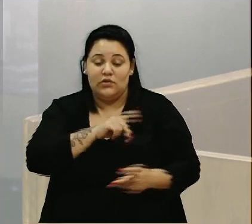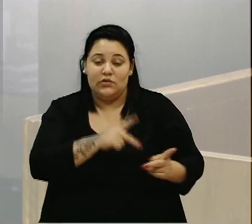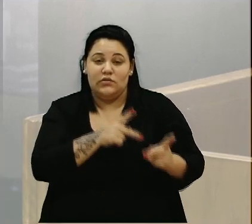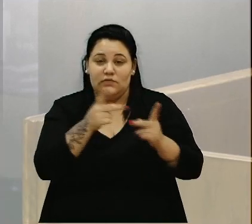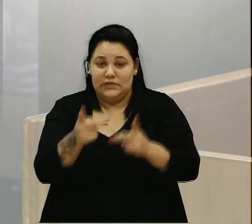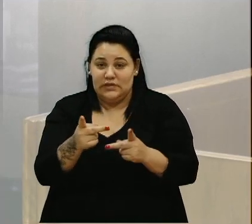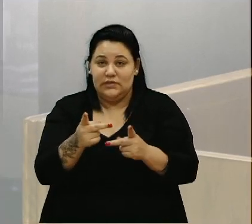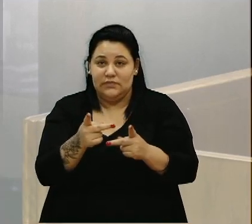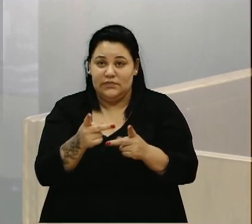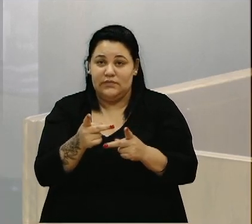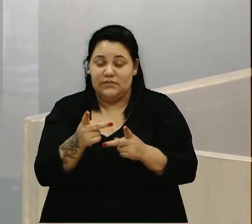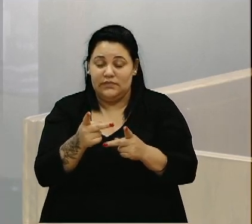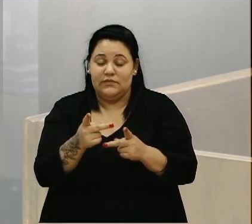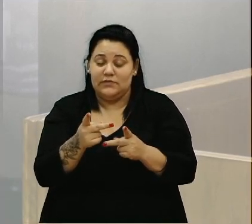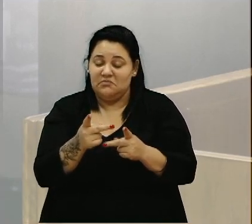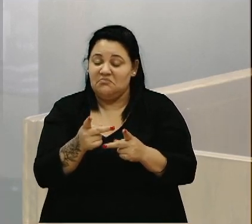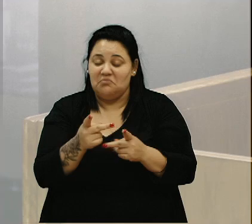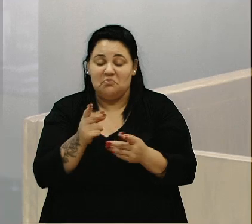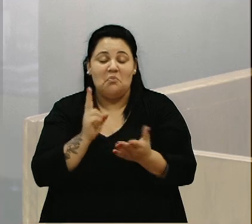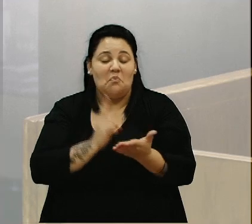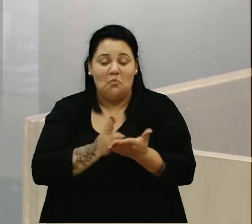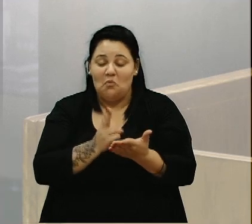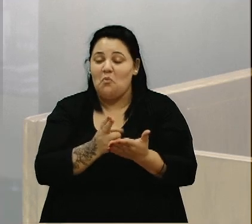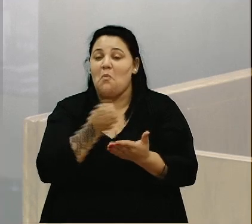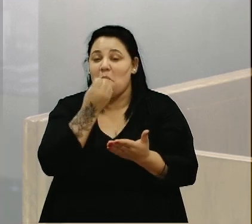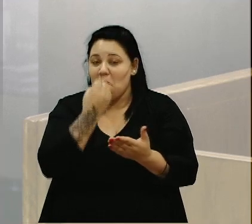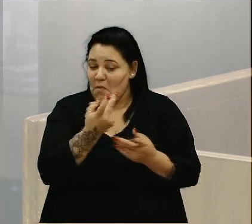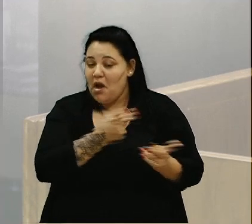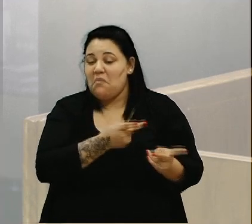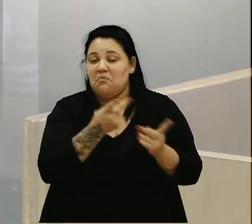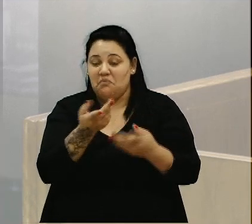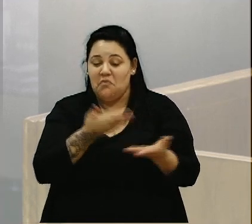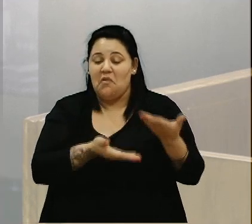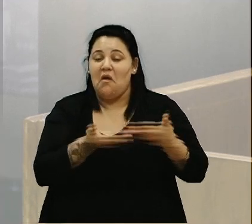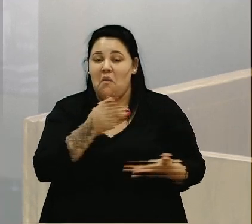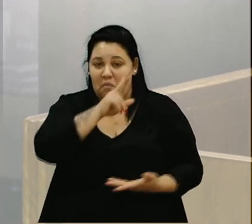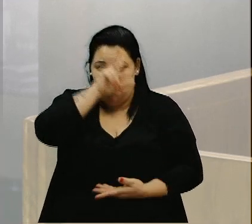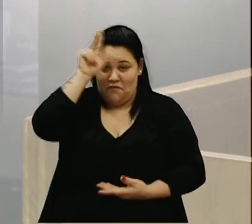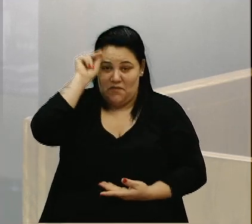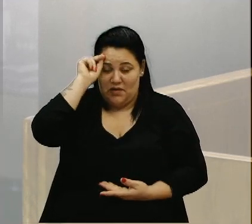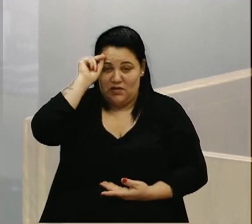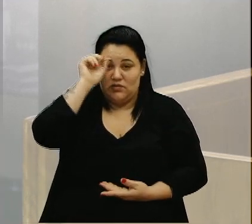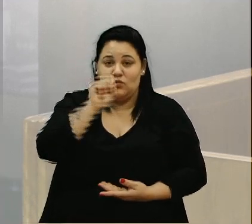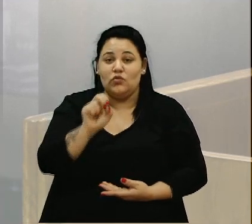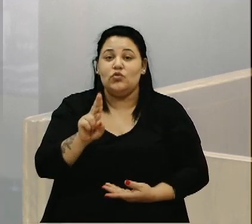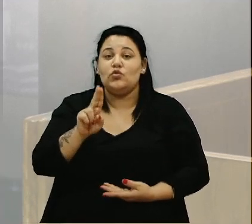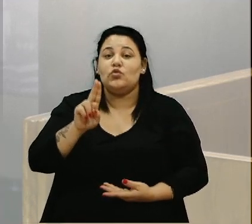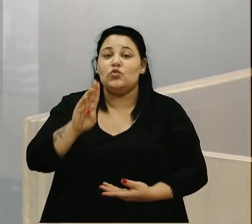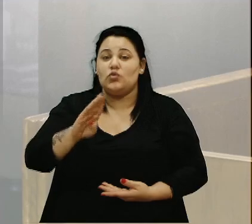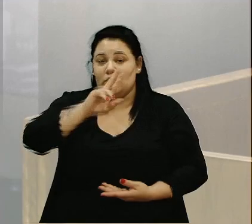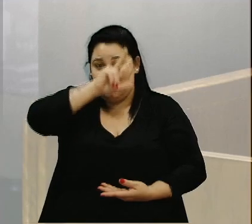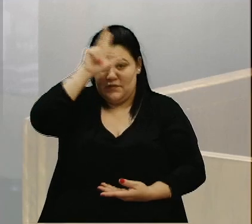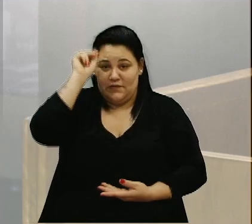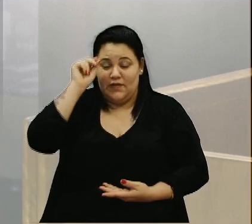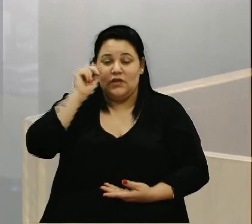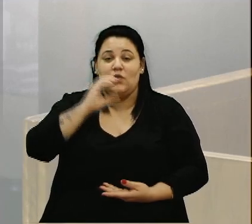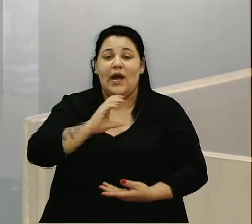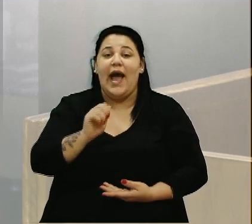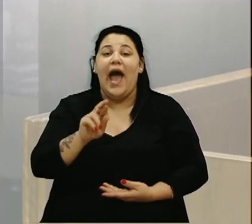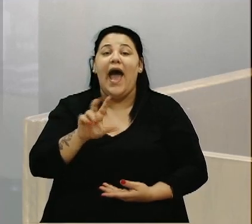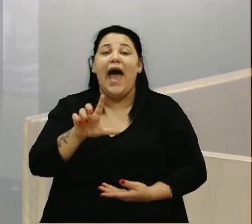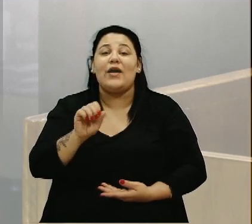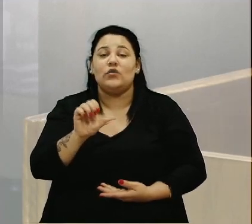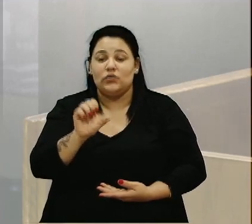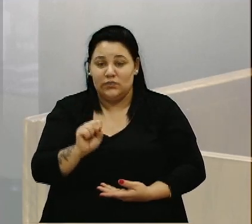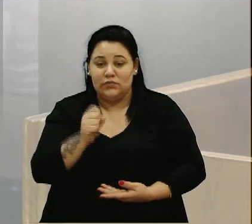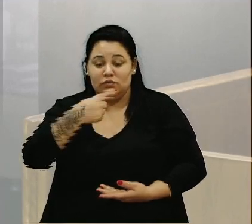muito bem recebido pelo subprefeito, o subprefeito é o seu Carlos Ramon. A gente acessou